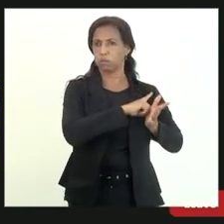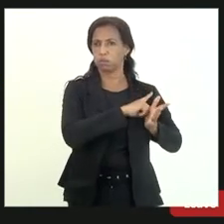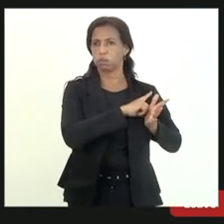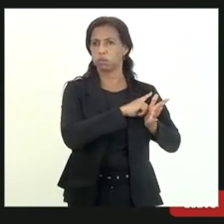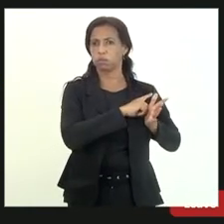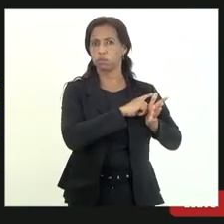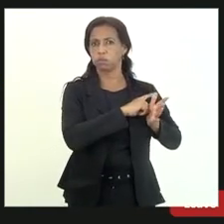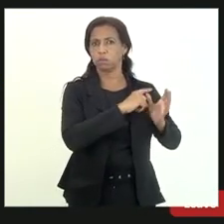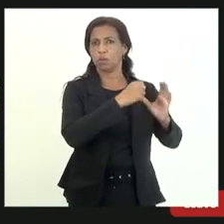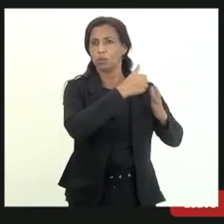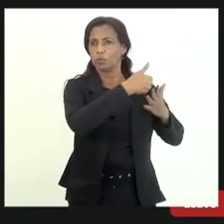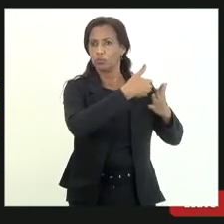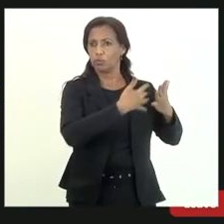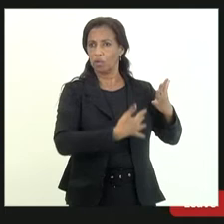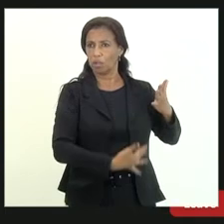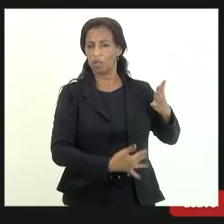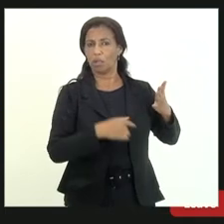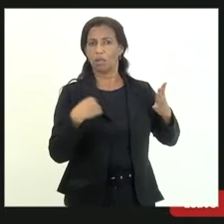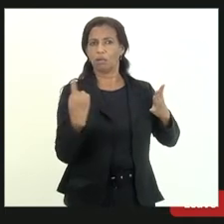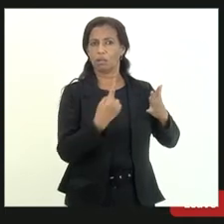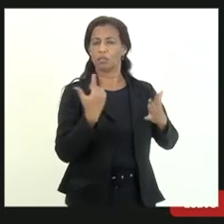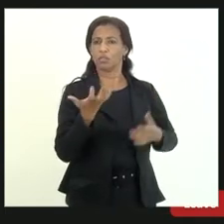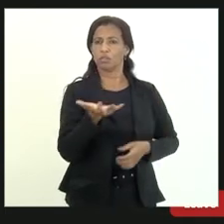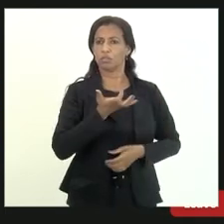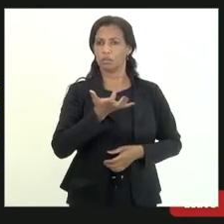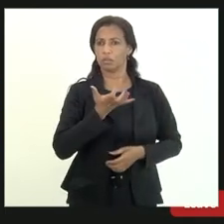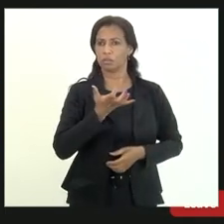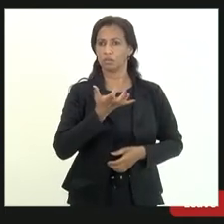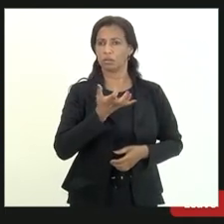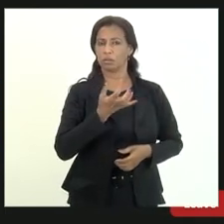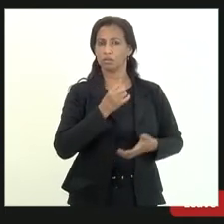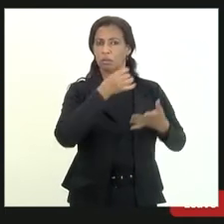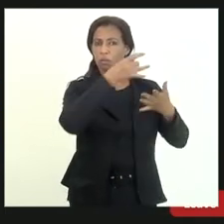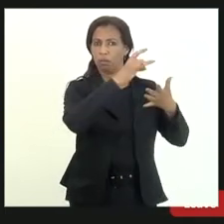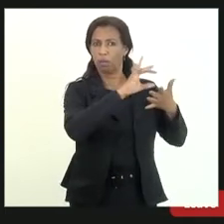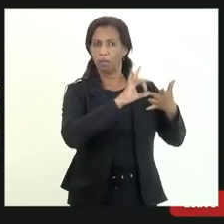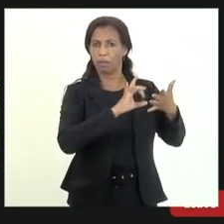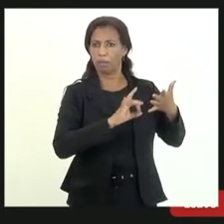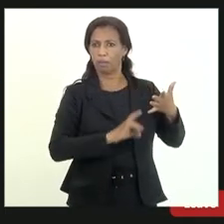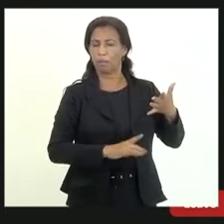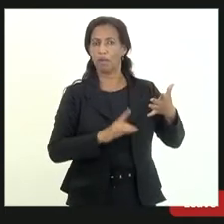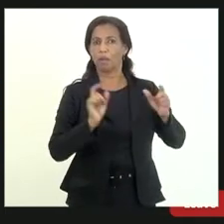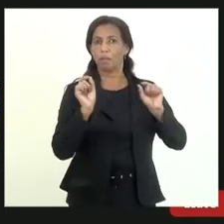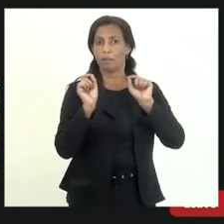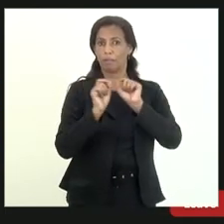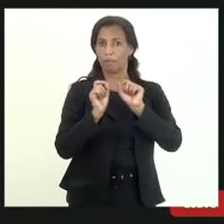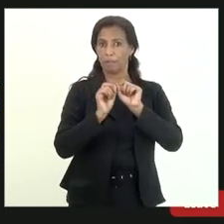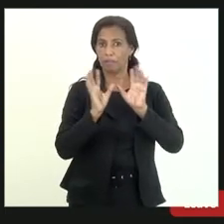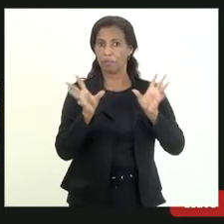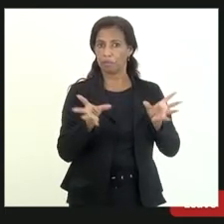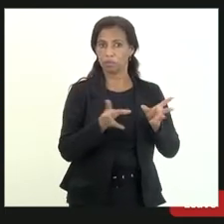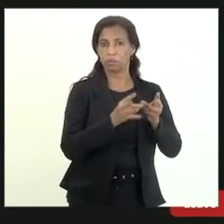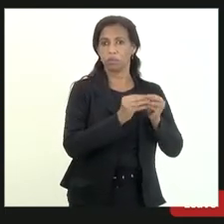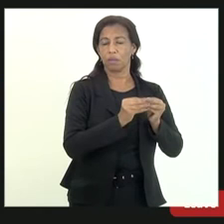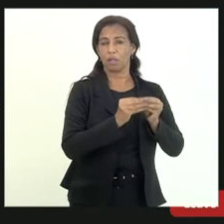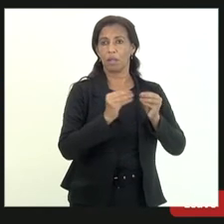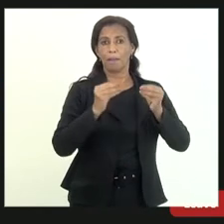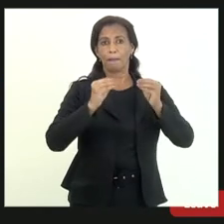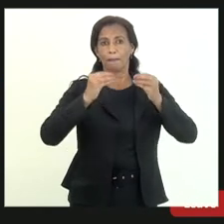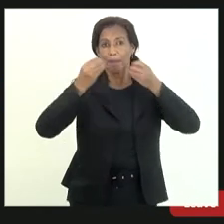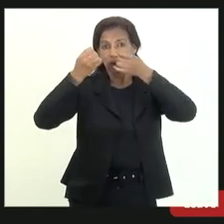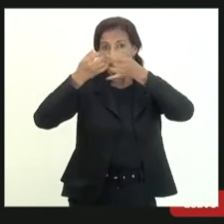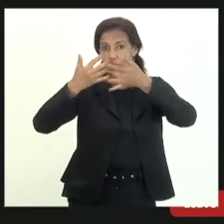critérios que a gente gostaria de depurar para fazer uma classificação mais